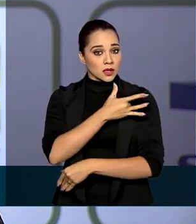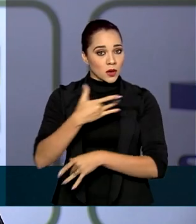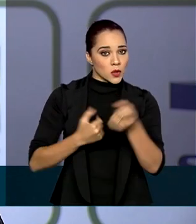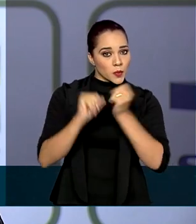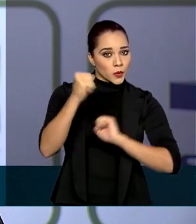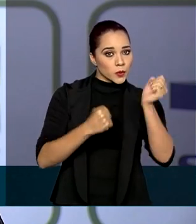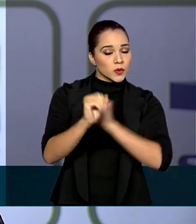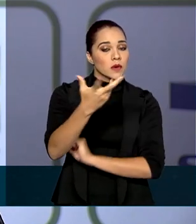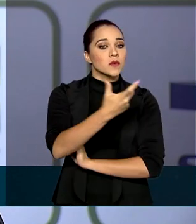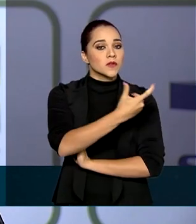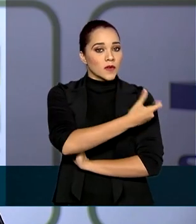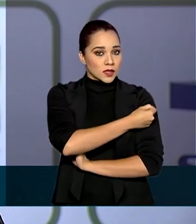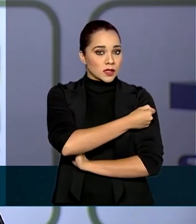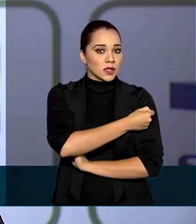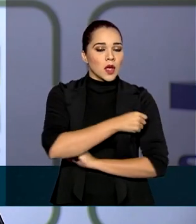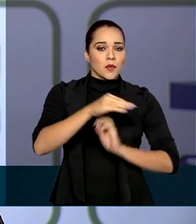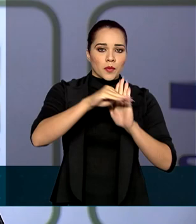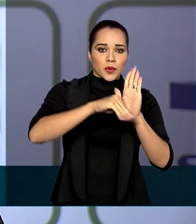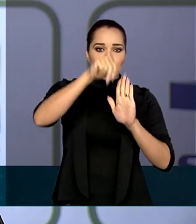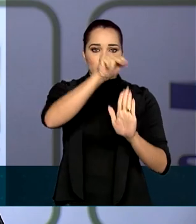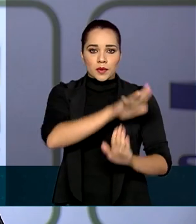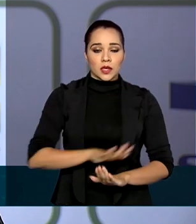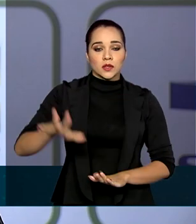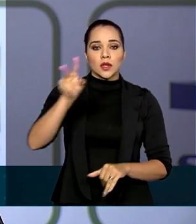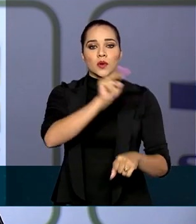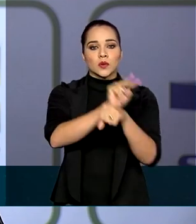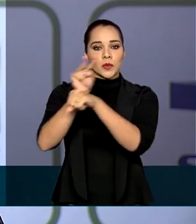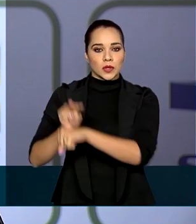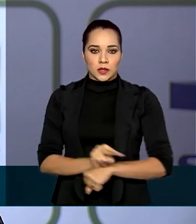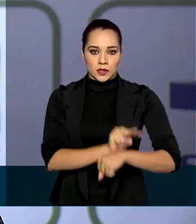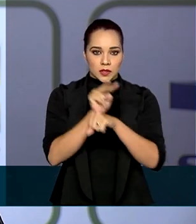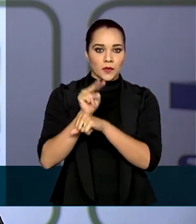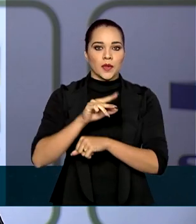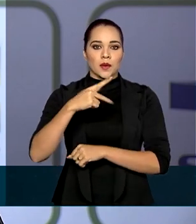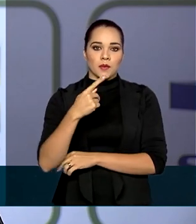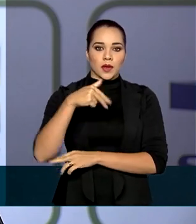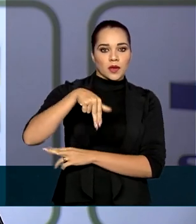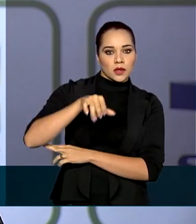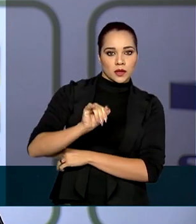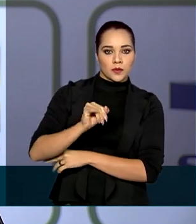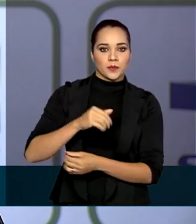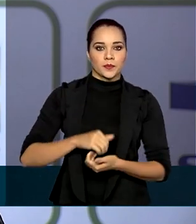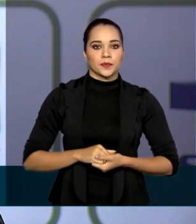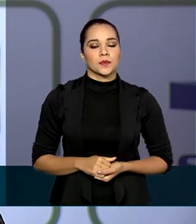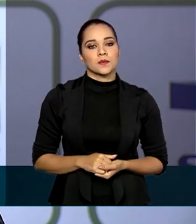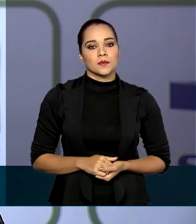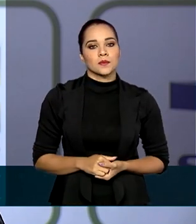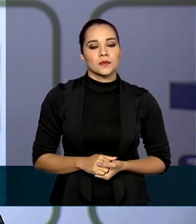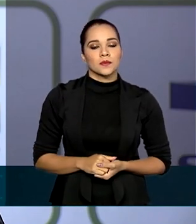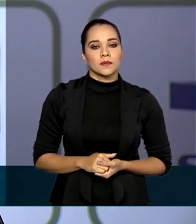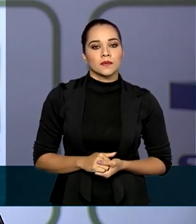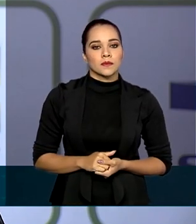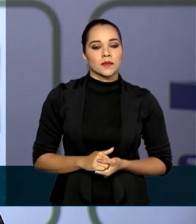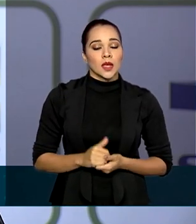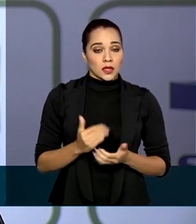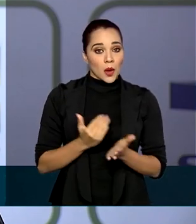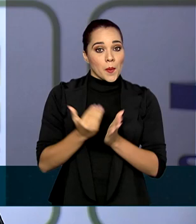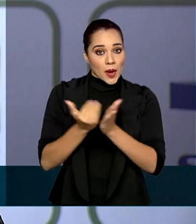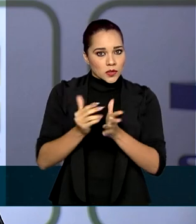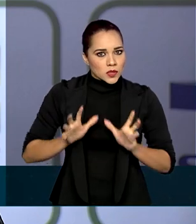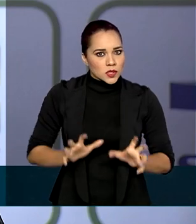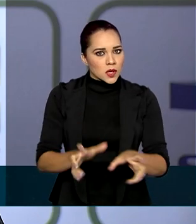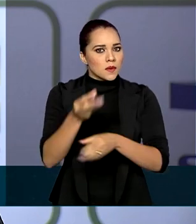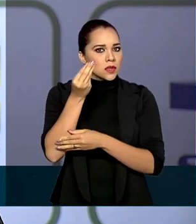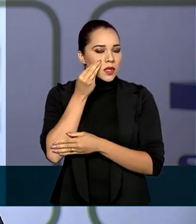produção de vacinas para o Programa Nacional de Imunizações, PNI. Mais uma iniciativa para